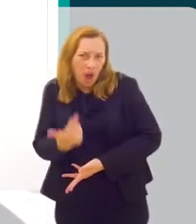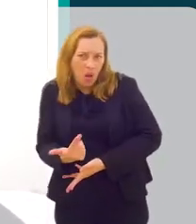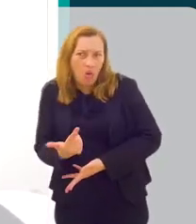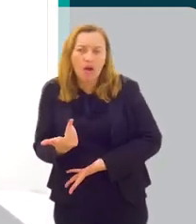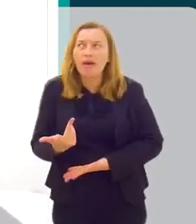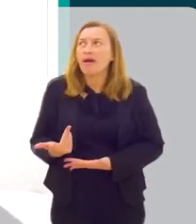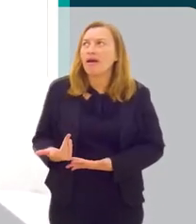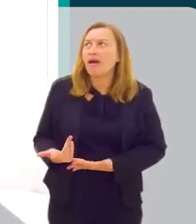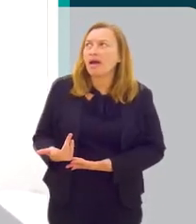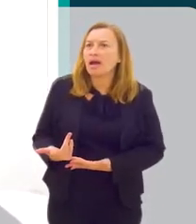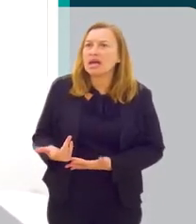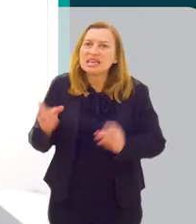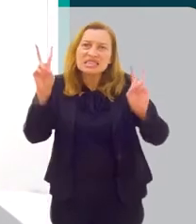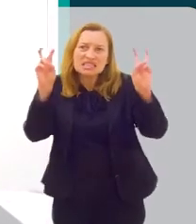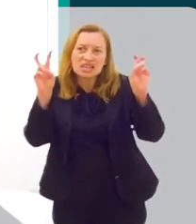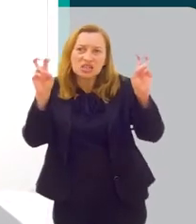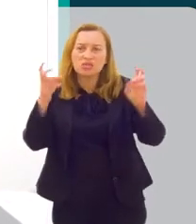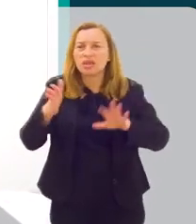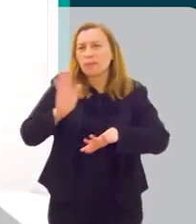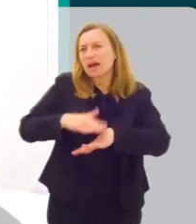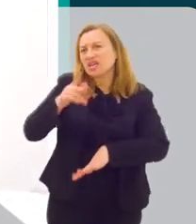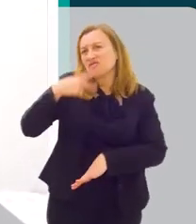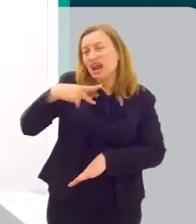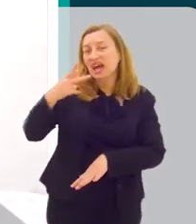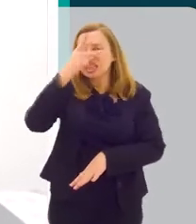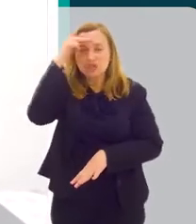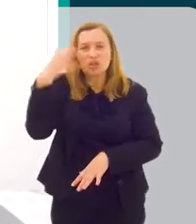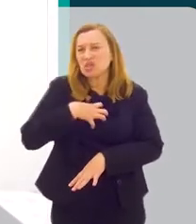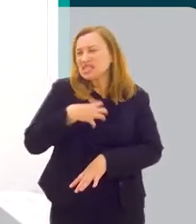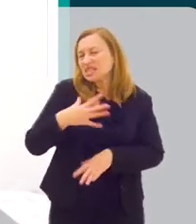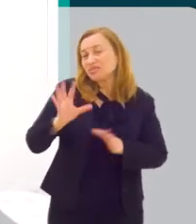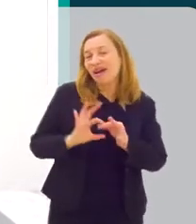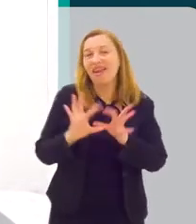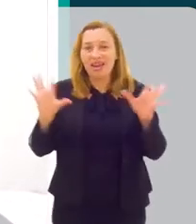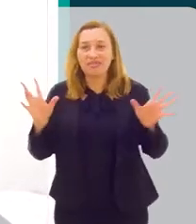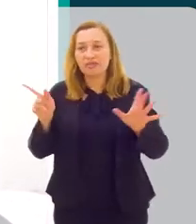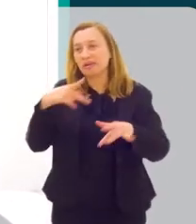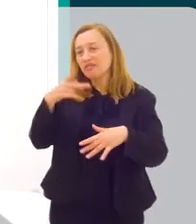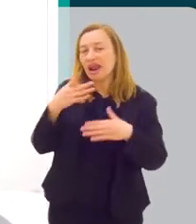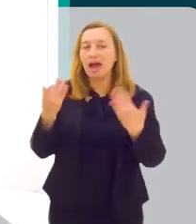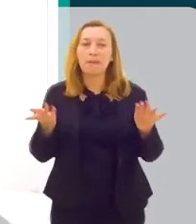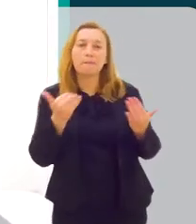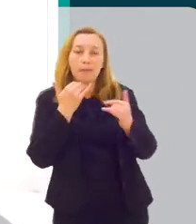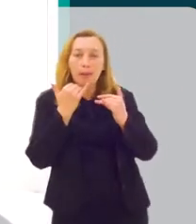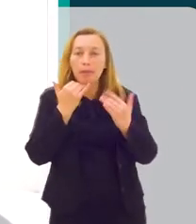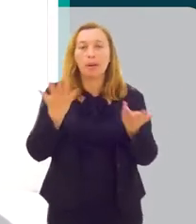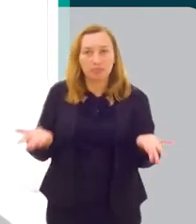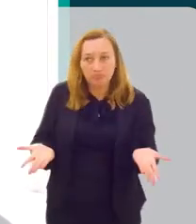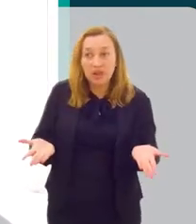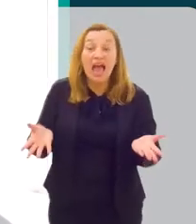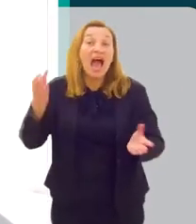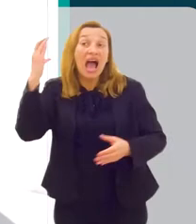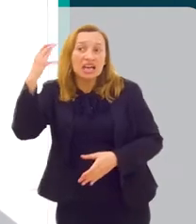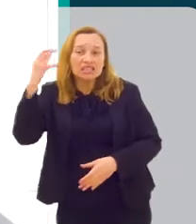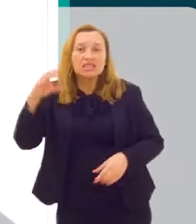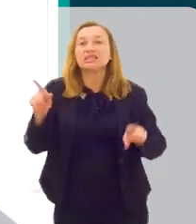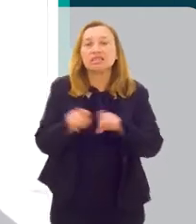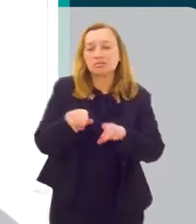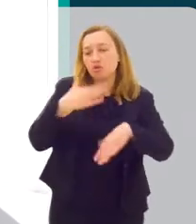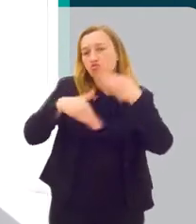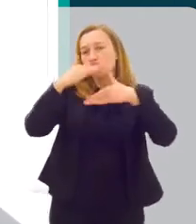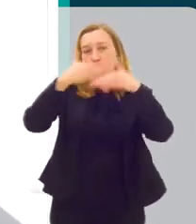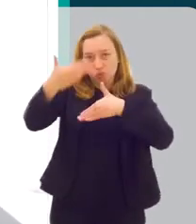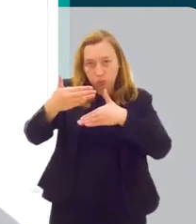naturalizado. Esse assunto é mais falado, então as pessoas se sentem mais à vontade para tematizar. A